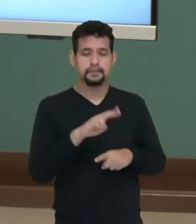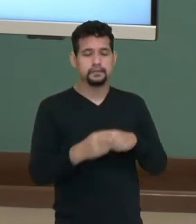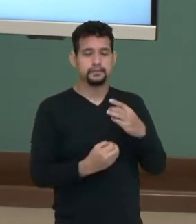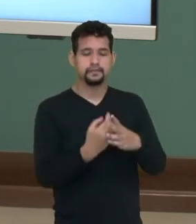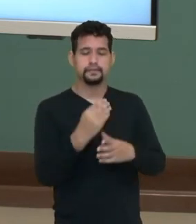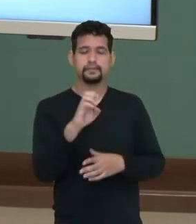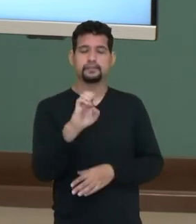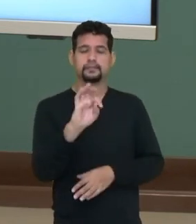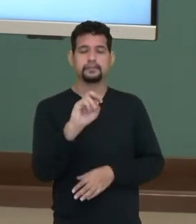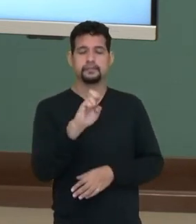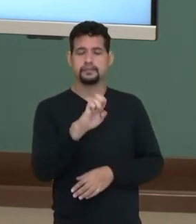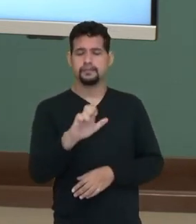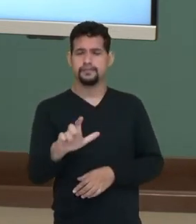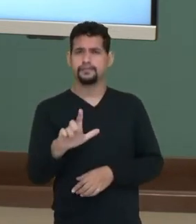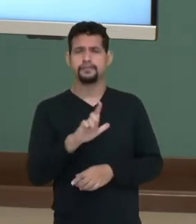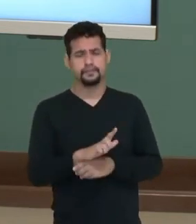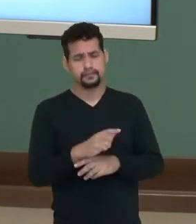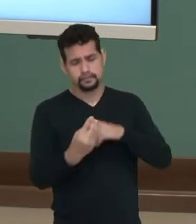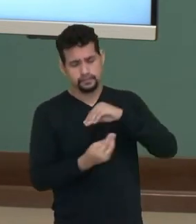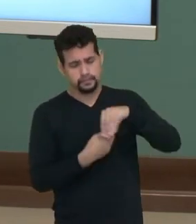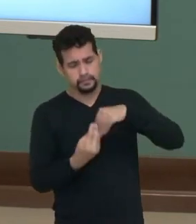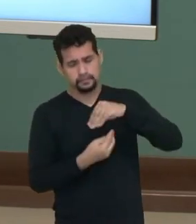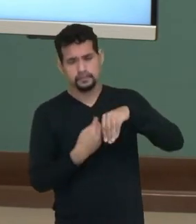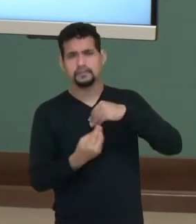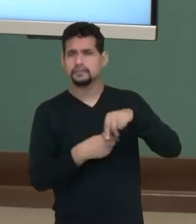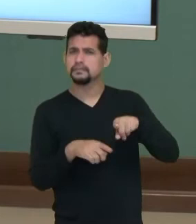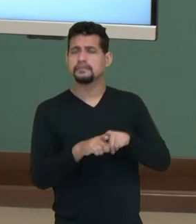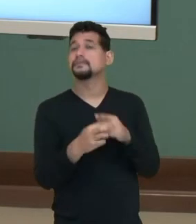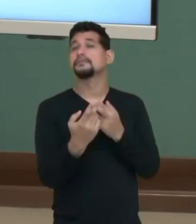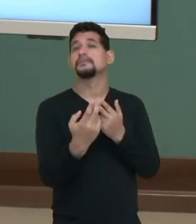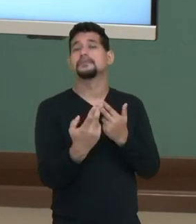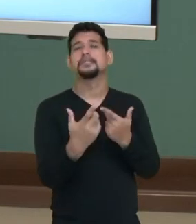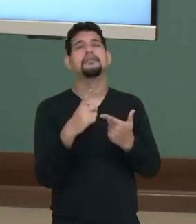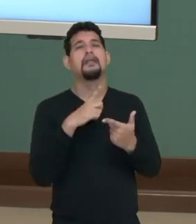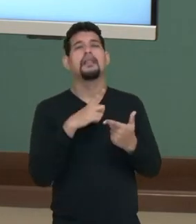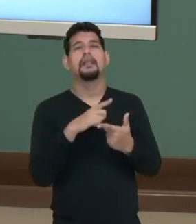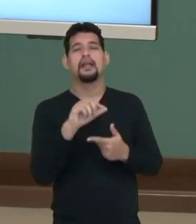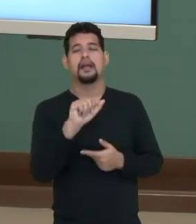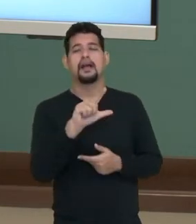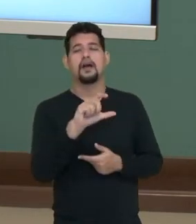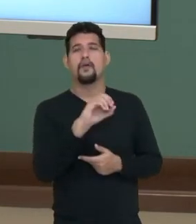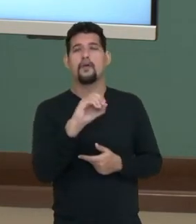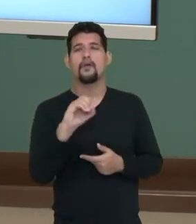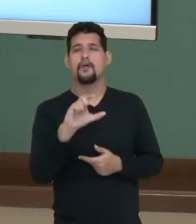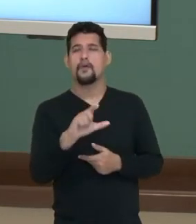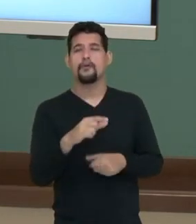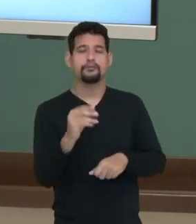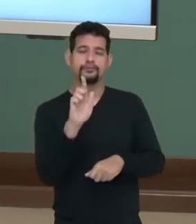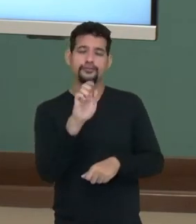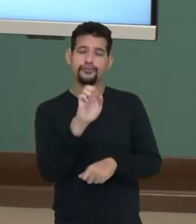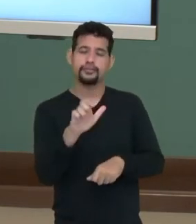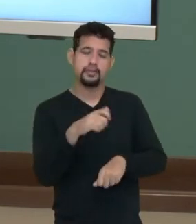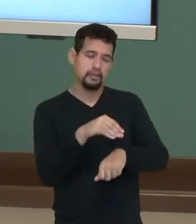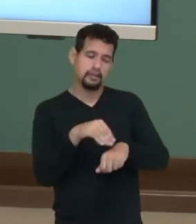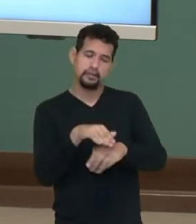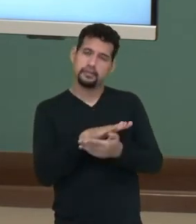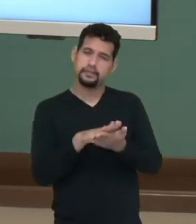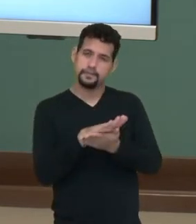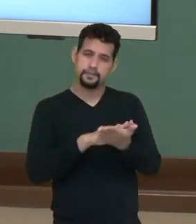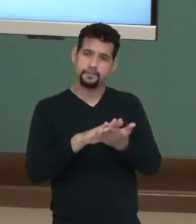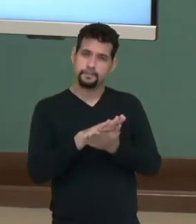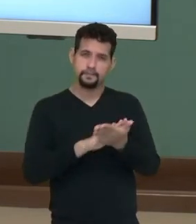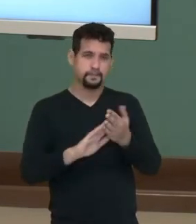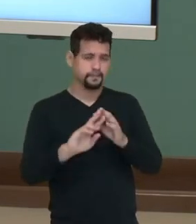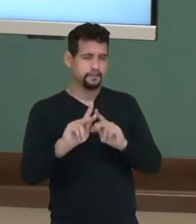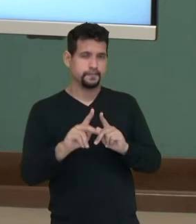etanol e um combustível e assim por diante, assim como também o álcool em gel, né? Que a gente conhece aí, o álcool medicinal, tá